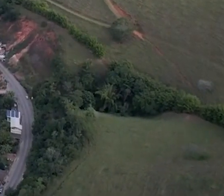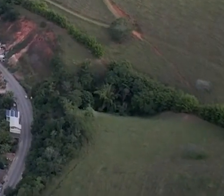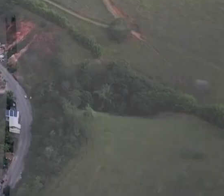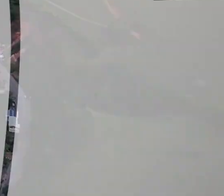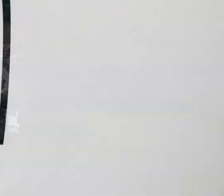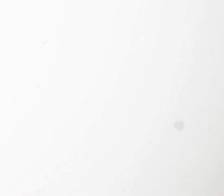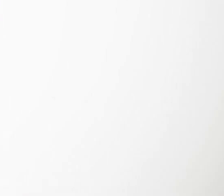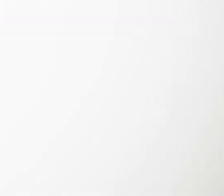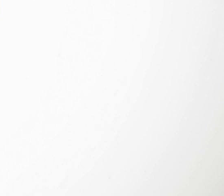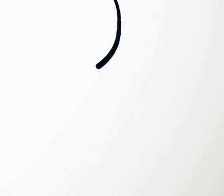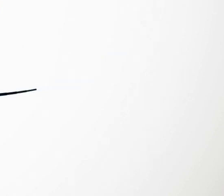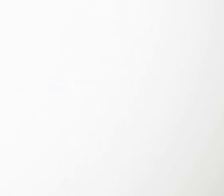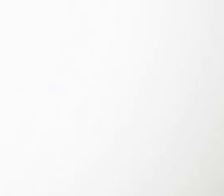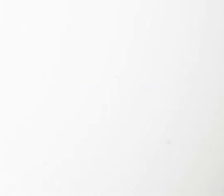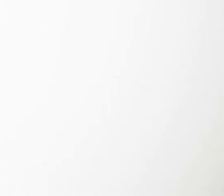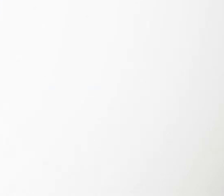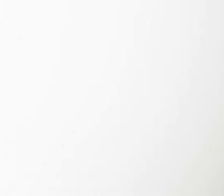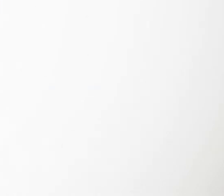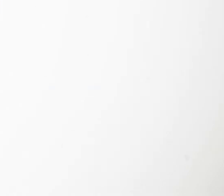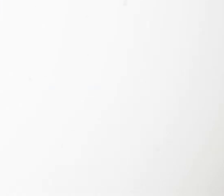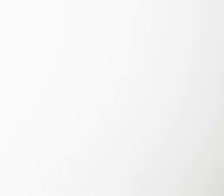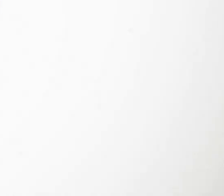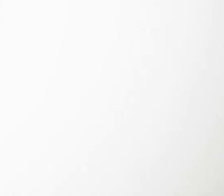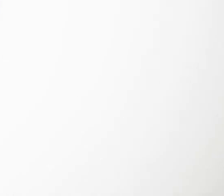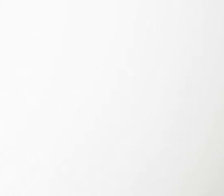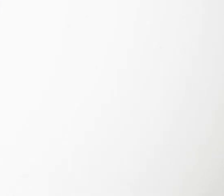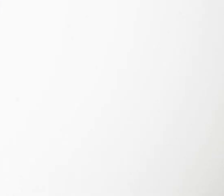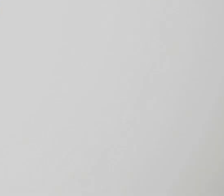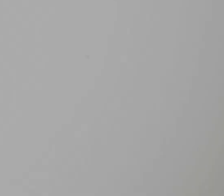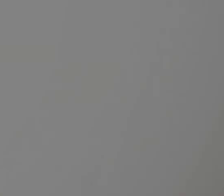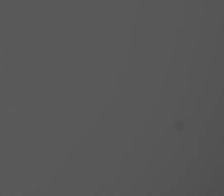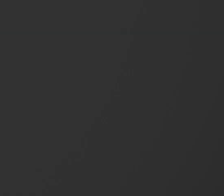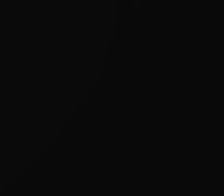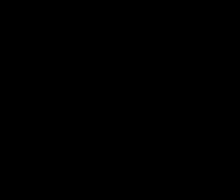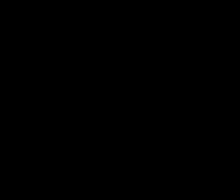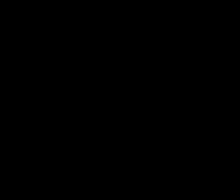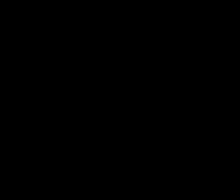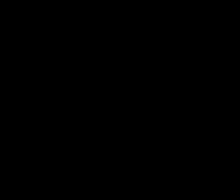cercada pela mata verdejante. Cinear Produções. Responses. E E Obrigado.